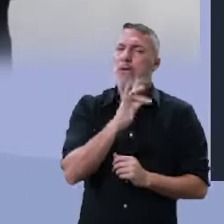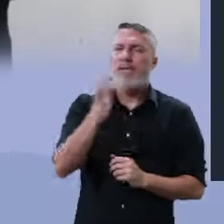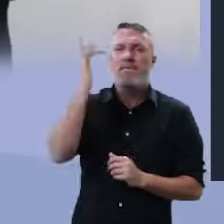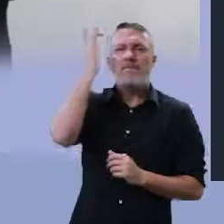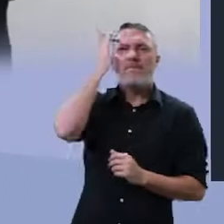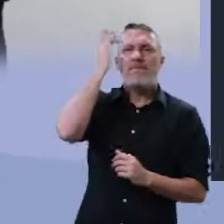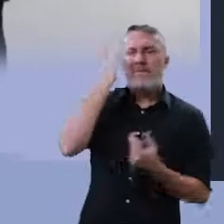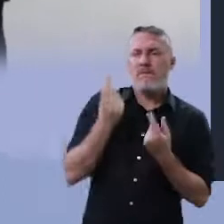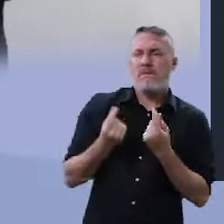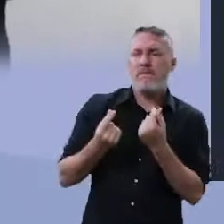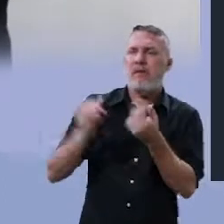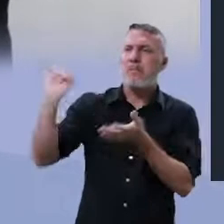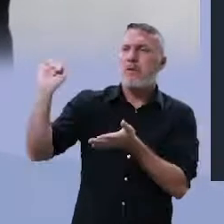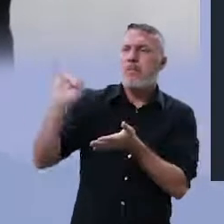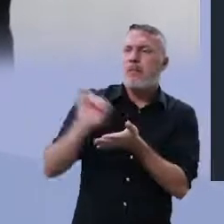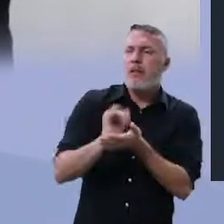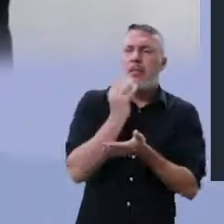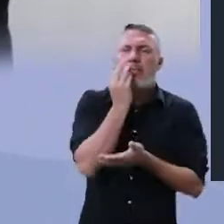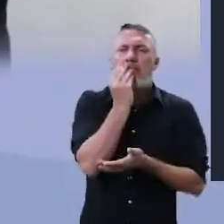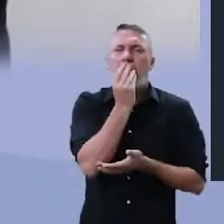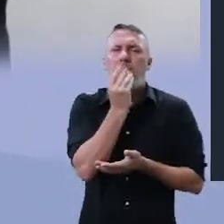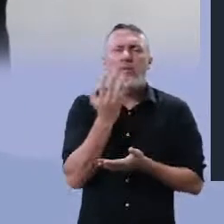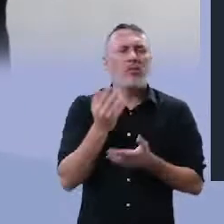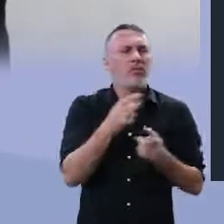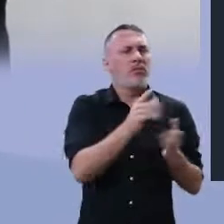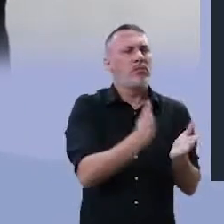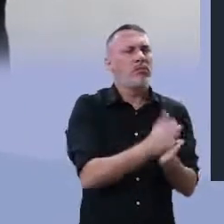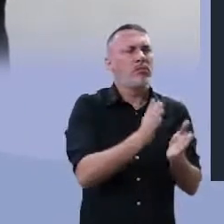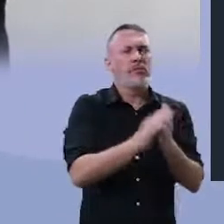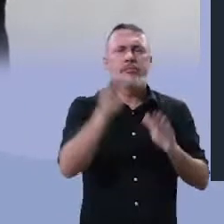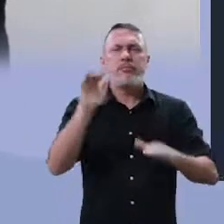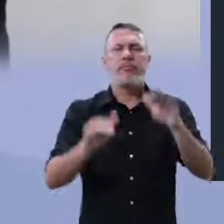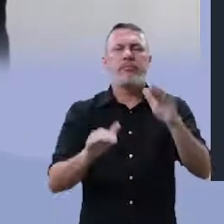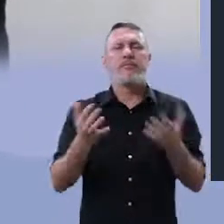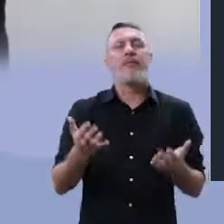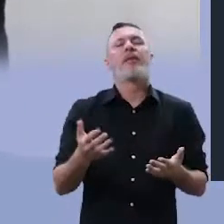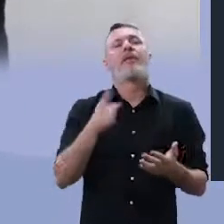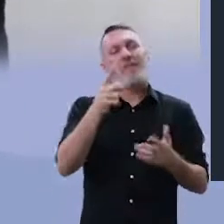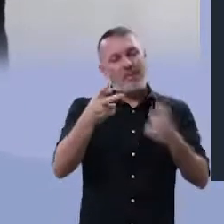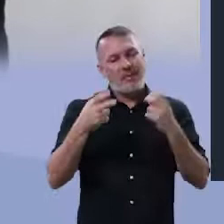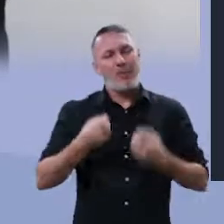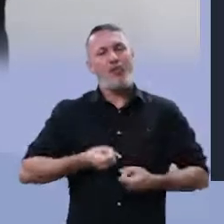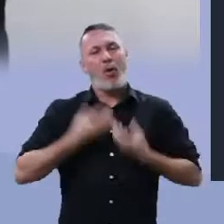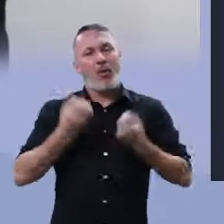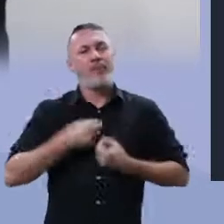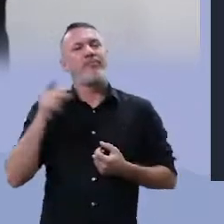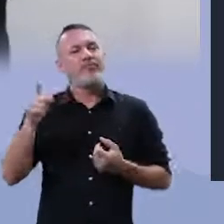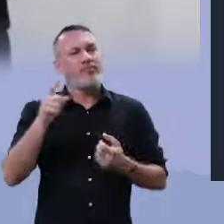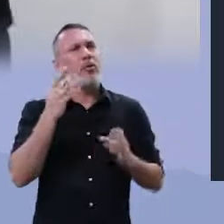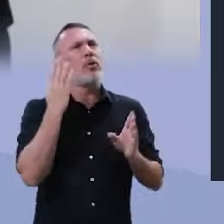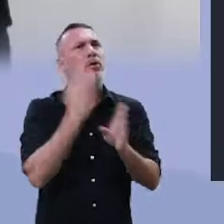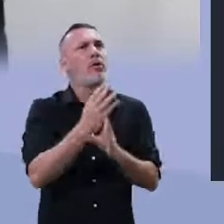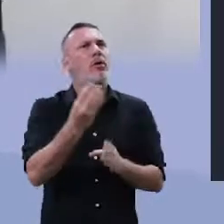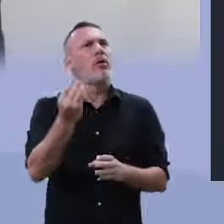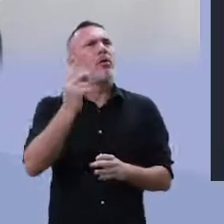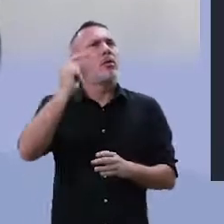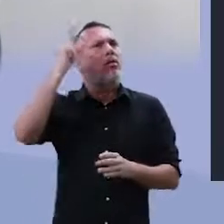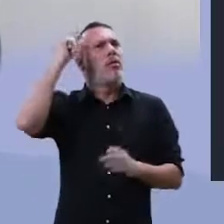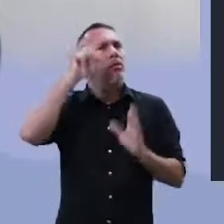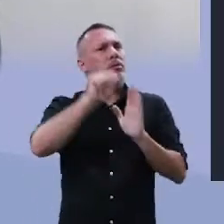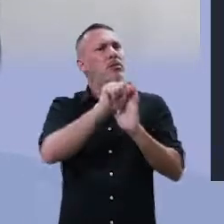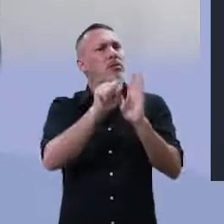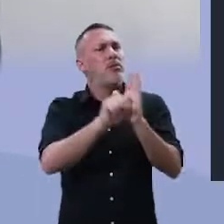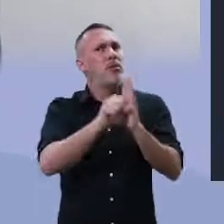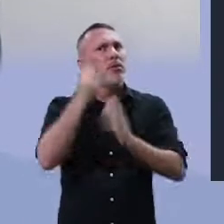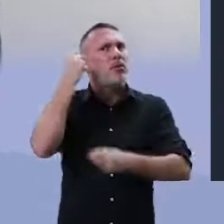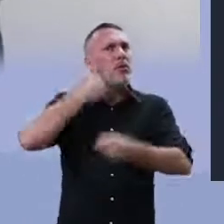importados. Então você vê que o poeta está lá nos contando no século passado,